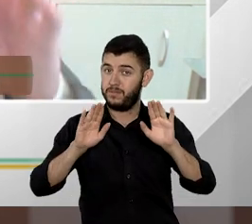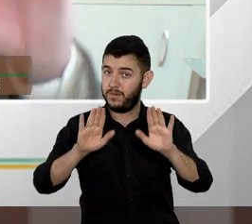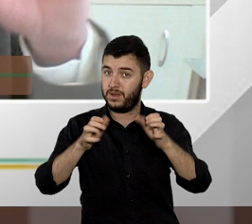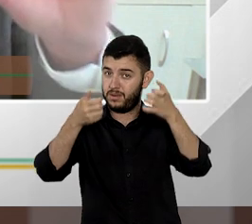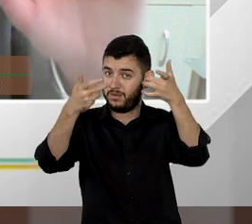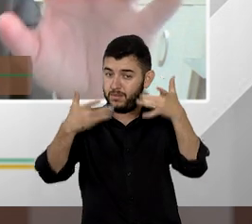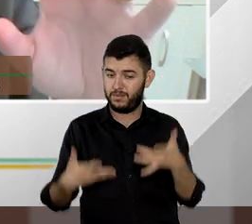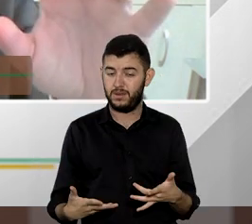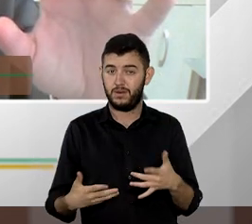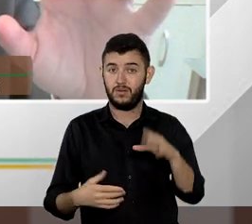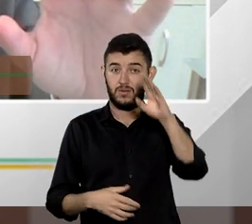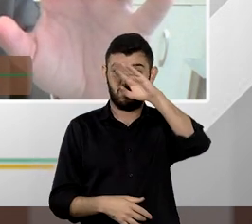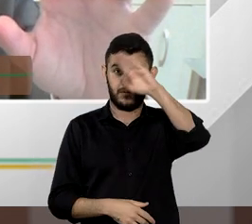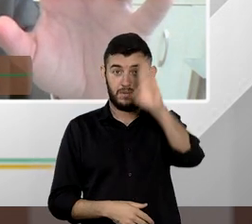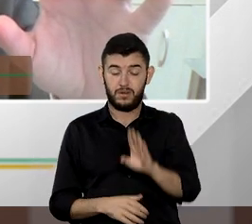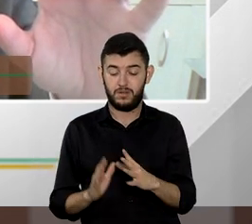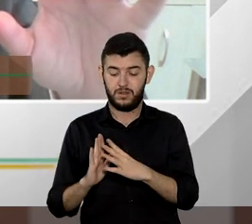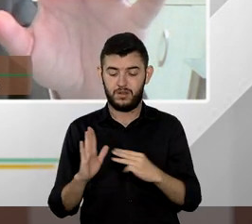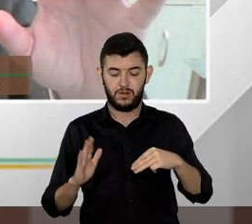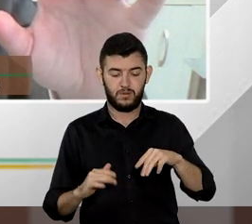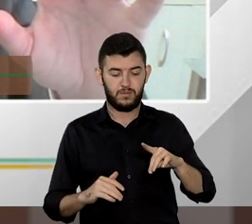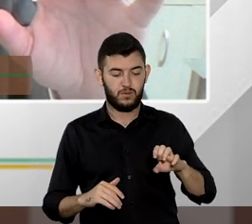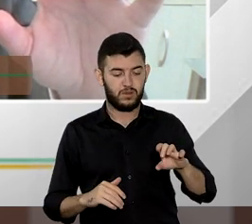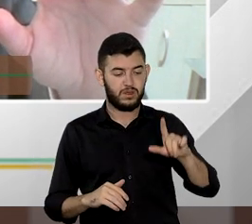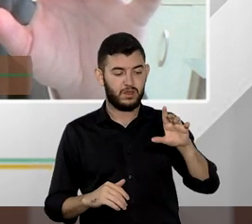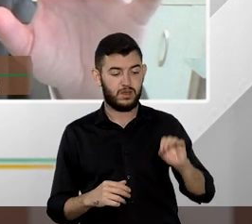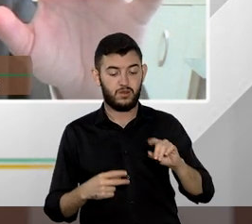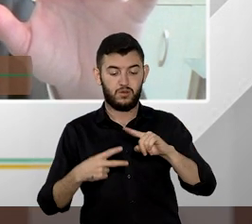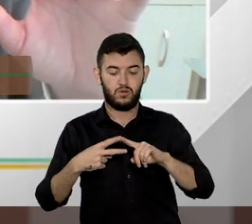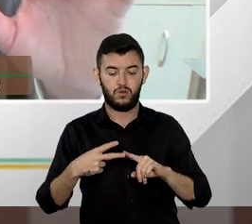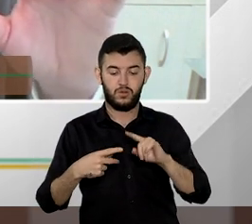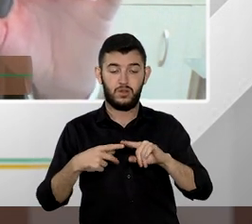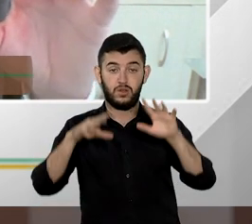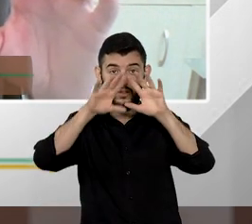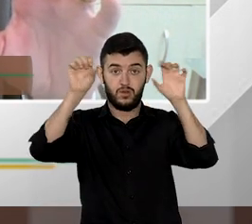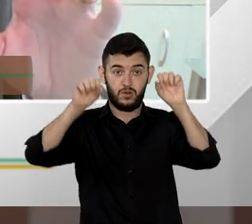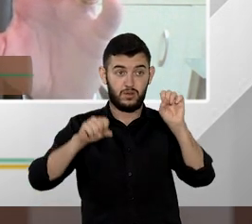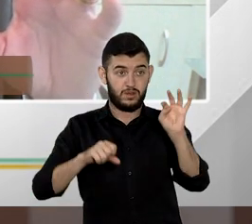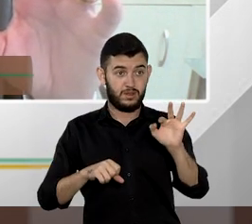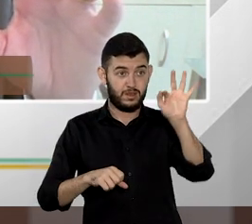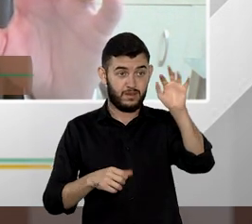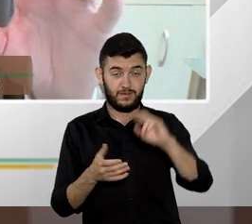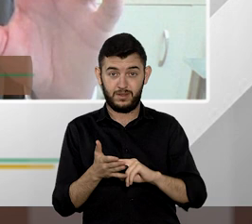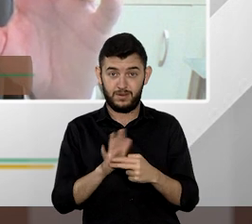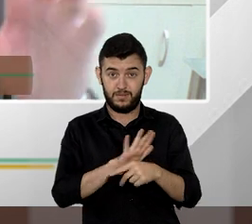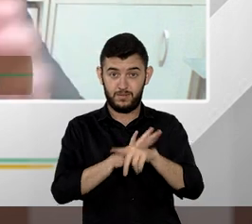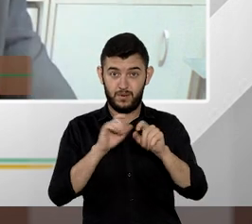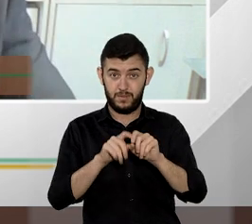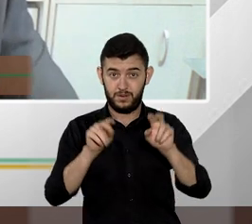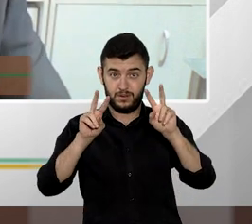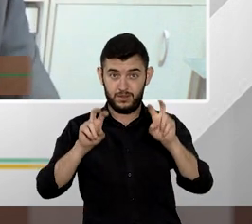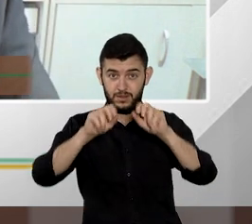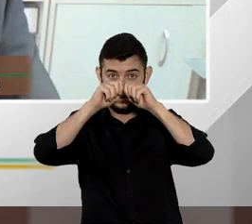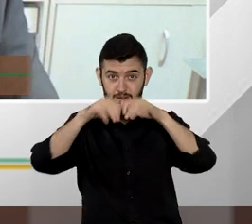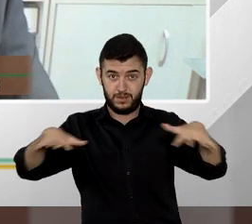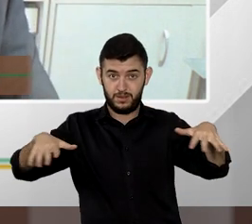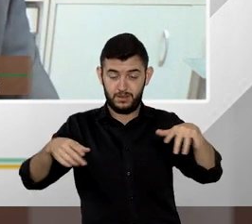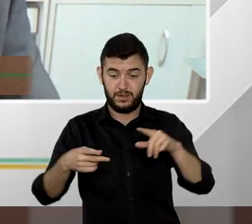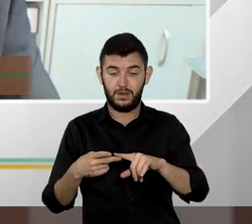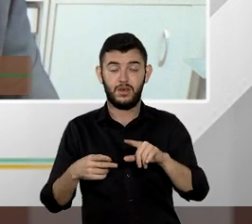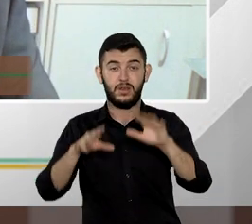Brasil o modelo da repercussão geral do Supremo Tribunal Federal e o modelo da transcendência no TST